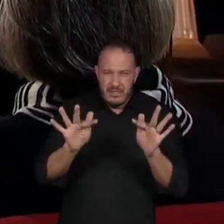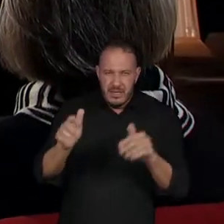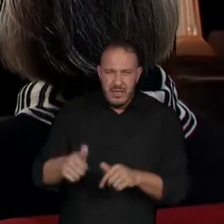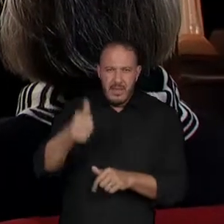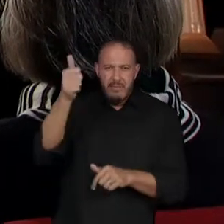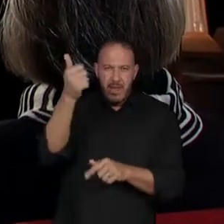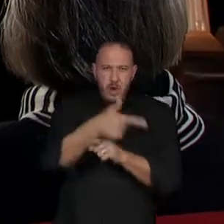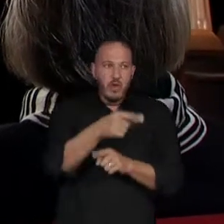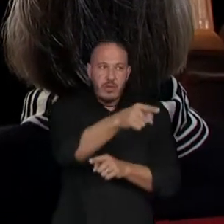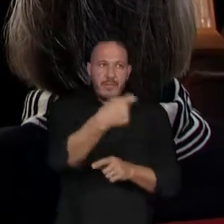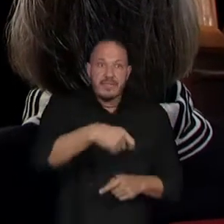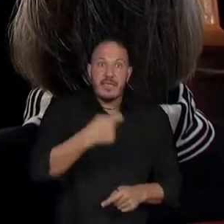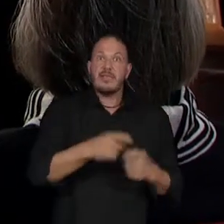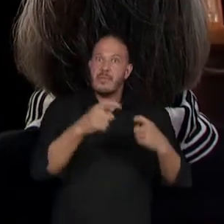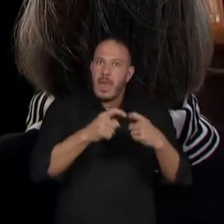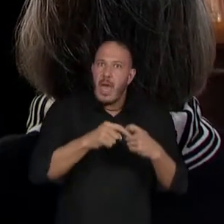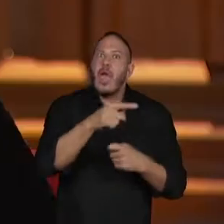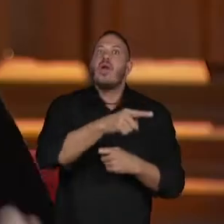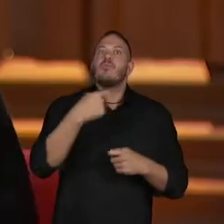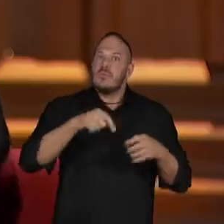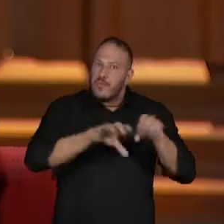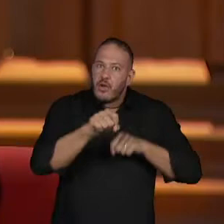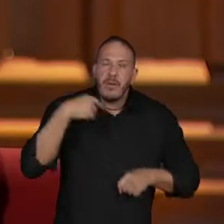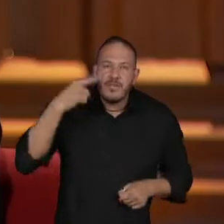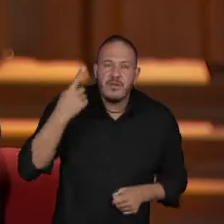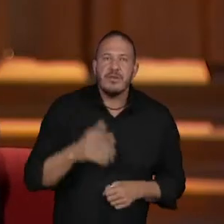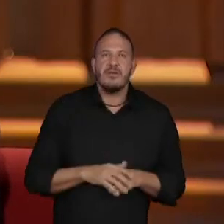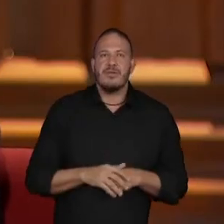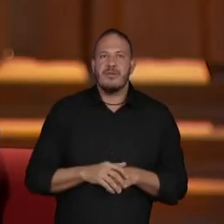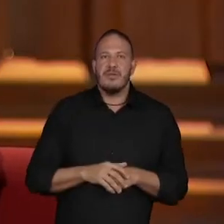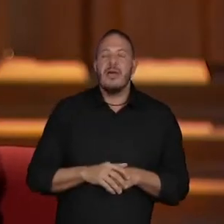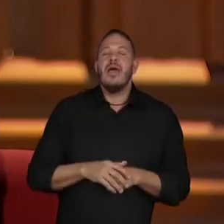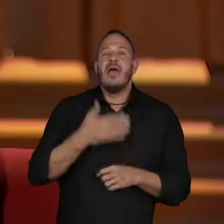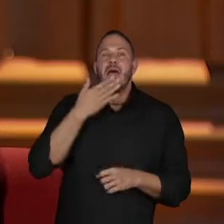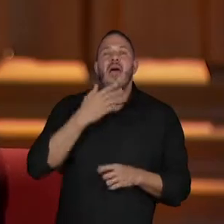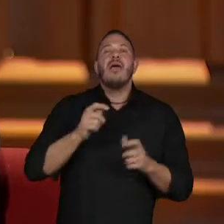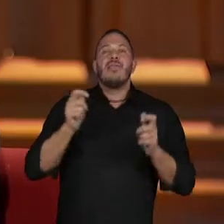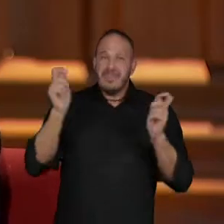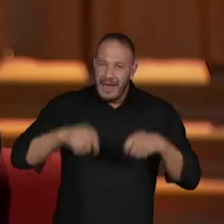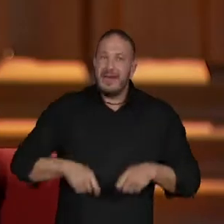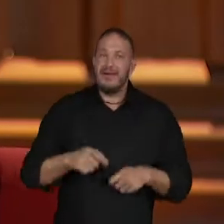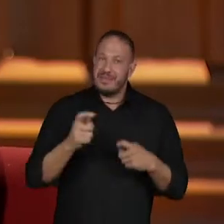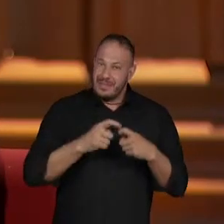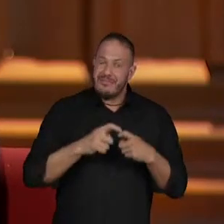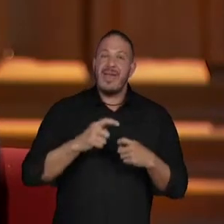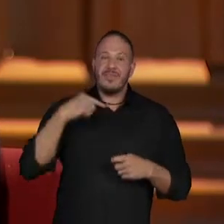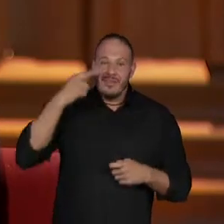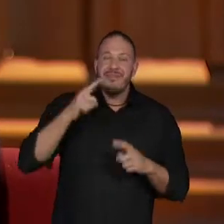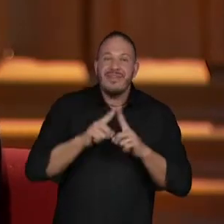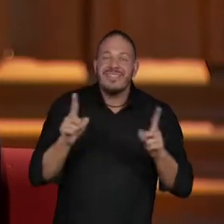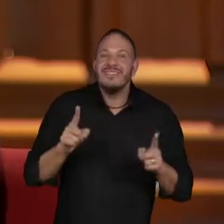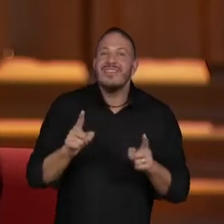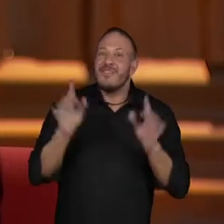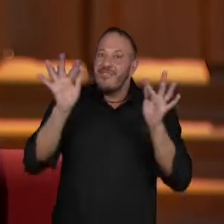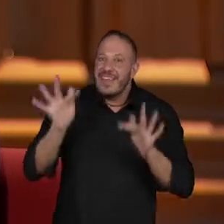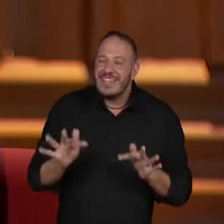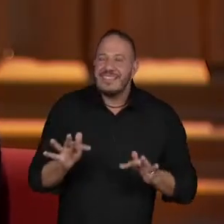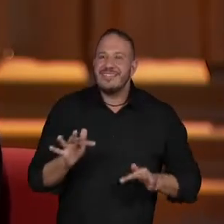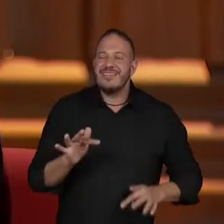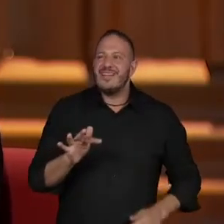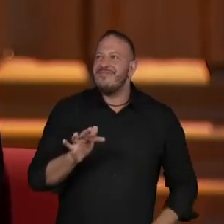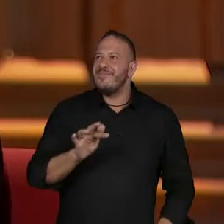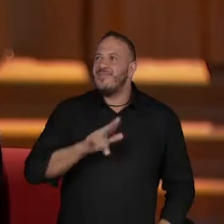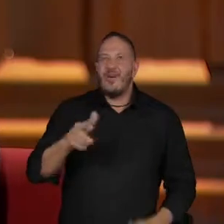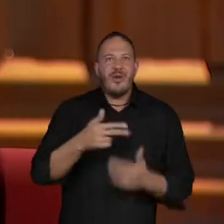que ser advogado, tem que ser médico. É pior porque dá pra ser advogado e dá pra ser médico, mas ser feliz não é uma coisa que você pode